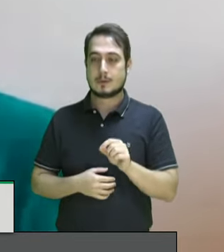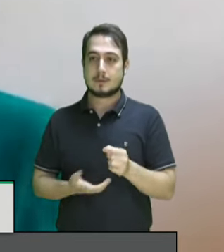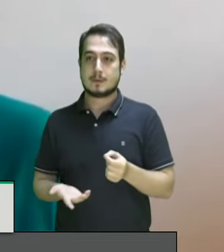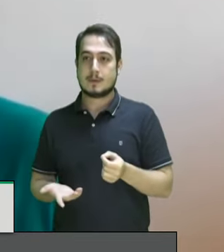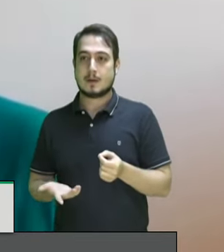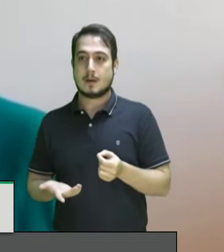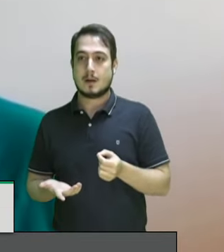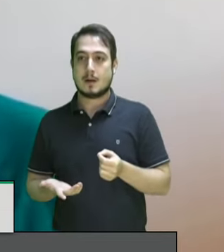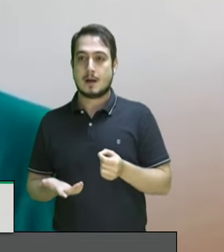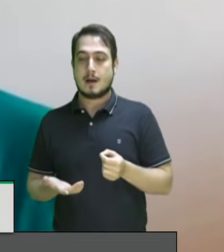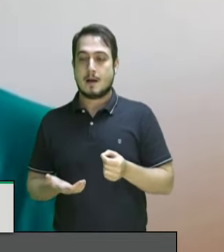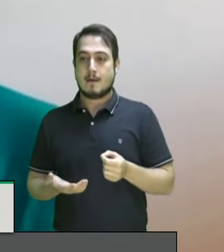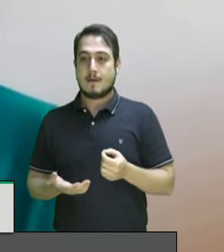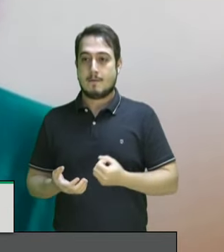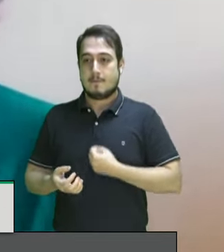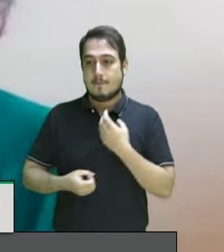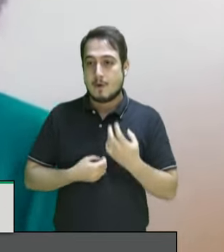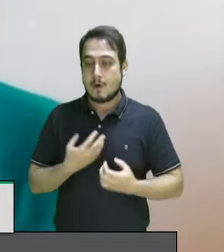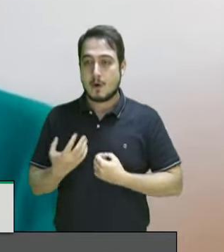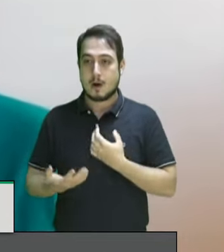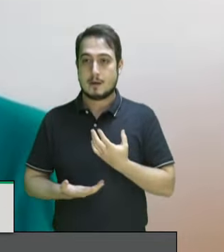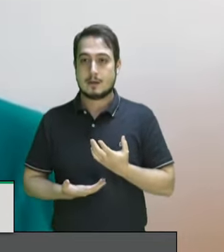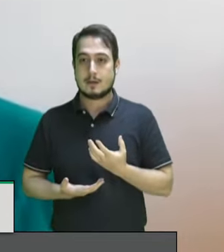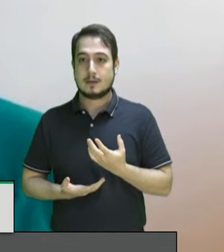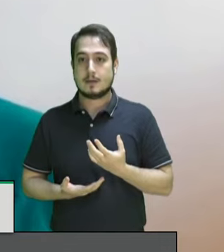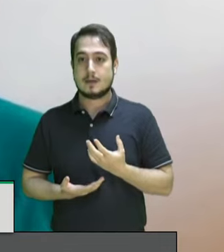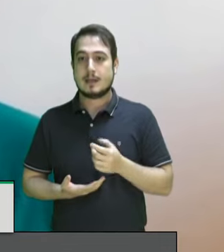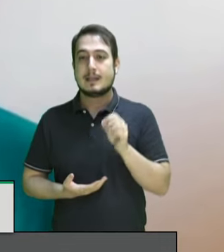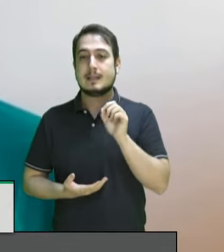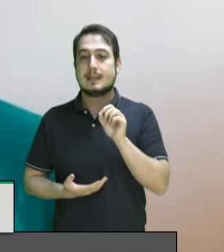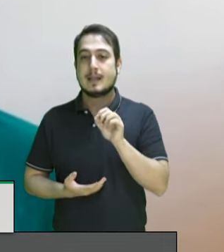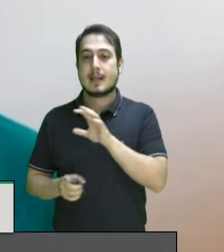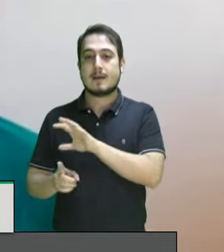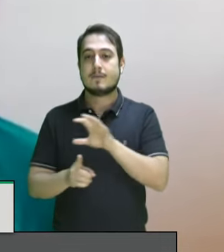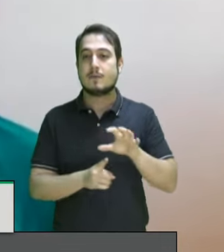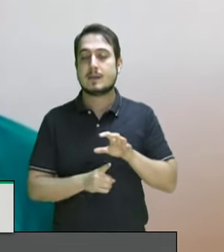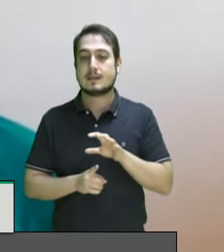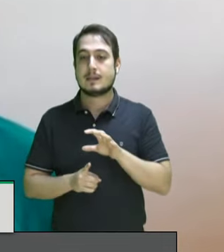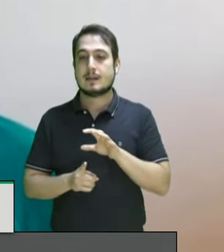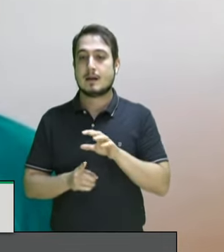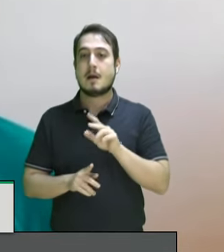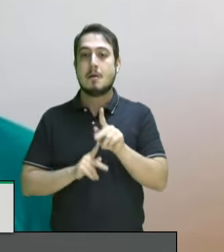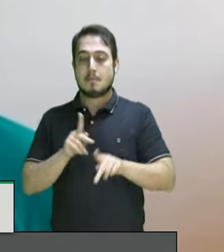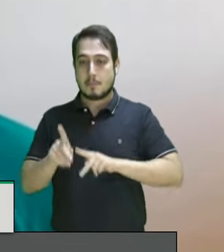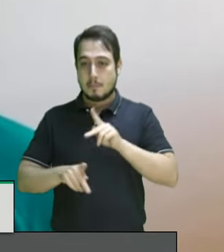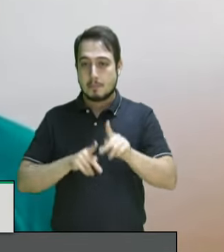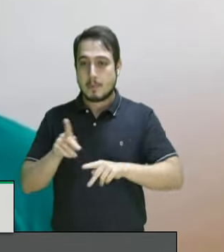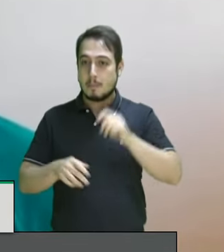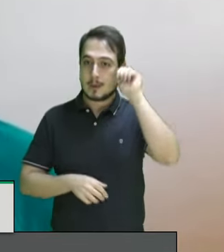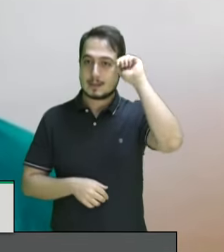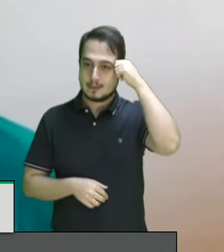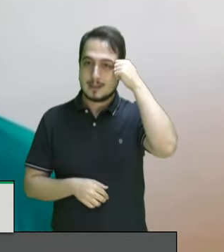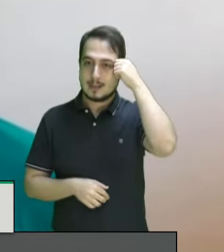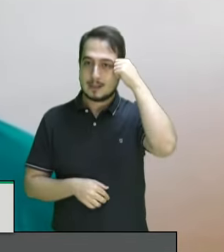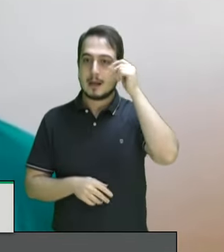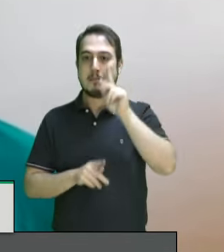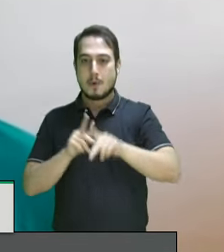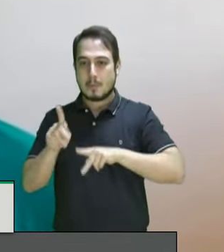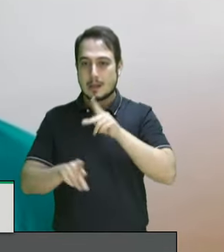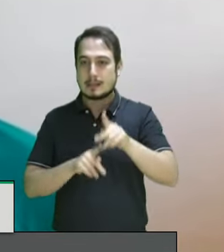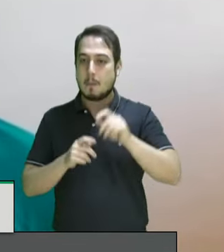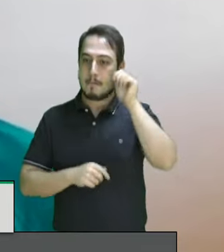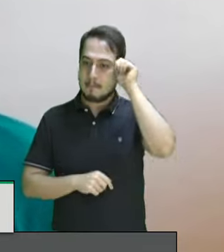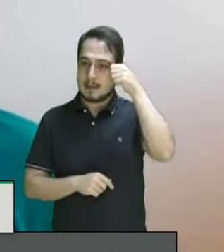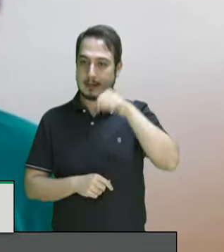sobre fortes emoções. Enfim, isso atinge quem, exatamente? Atinge a população, a população negra, a população preta desse